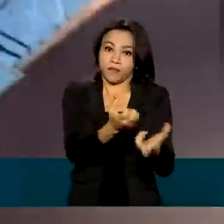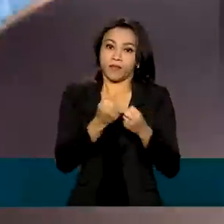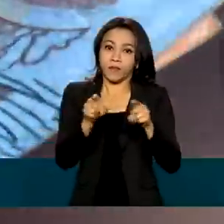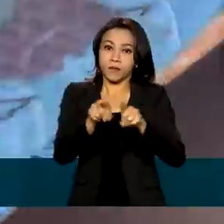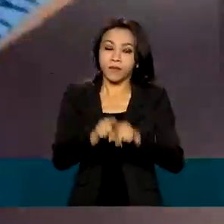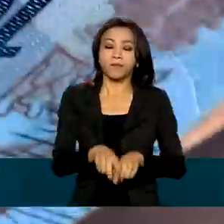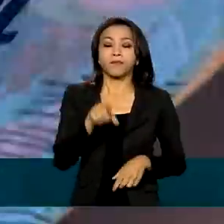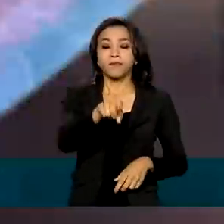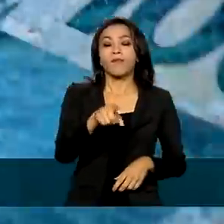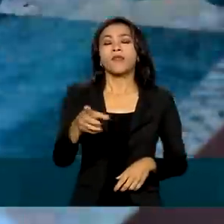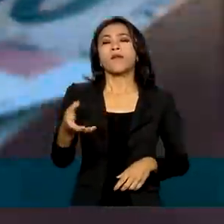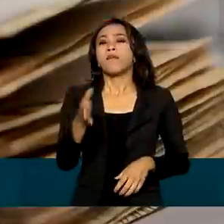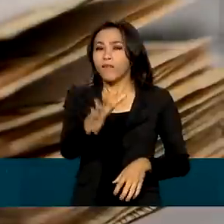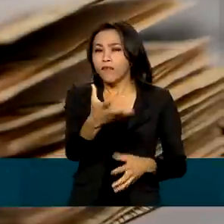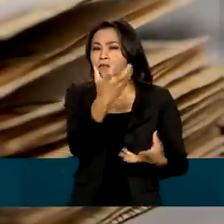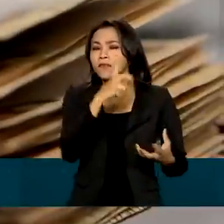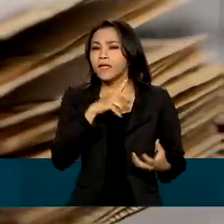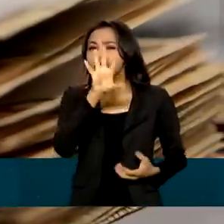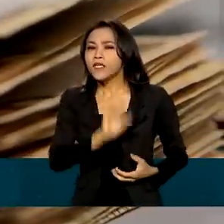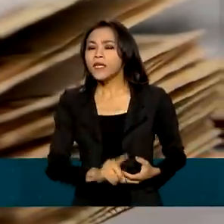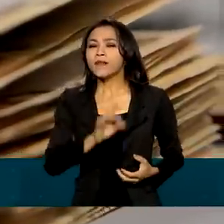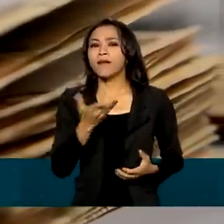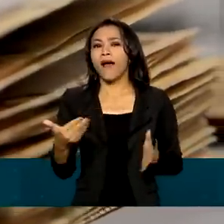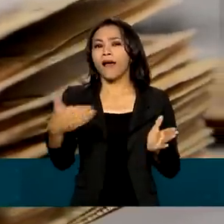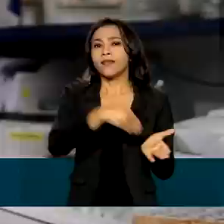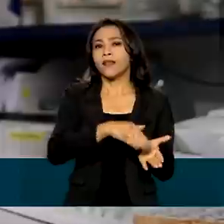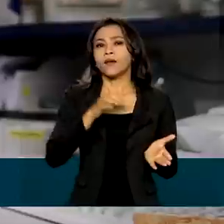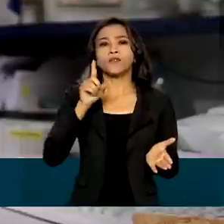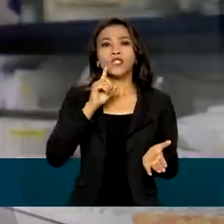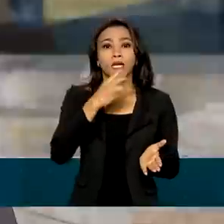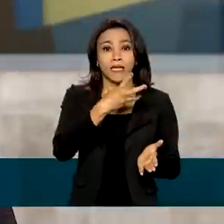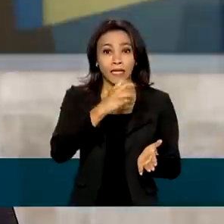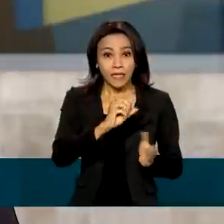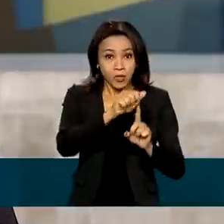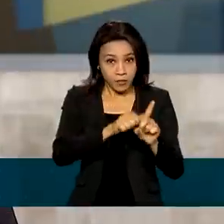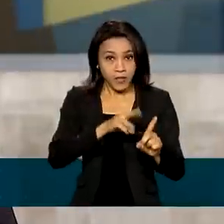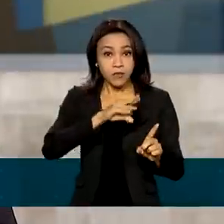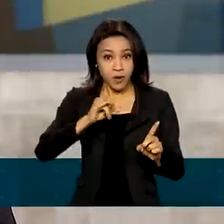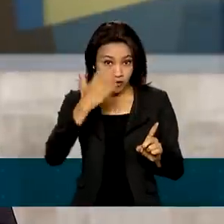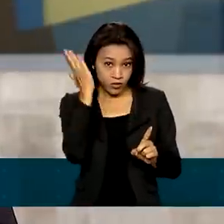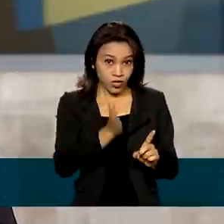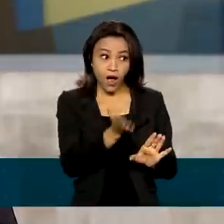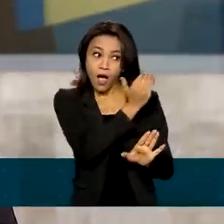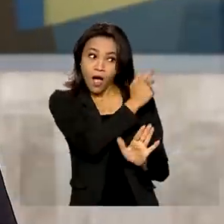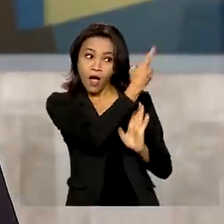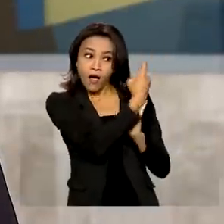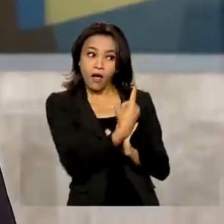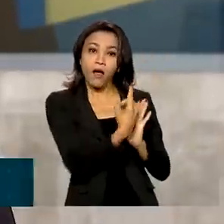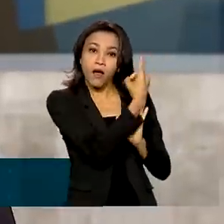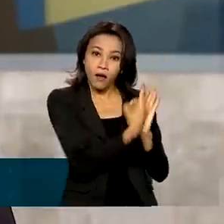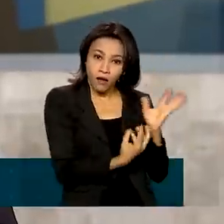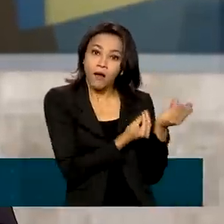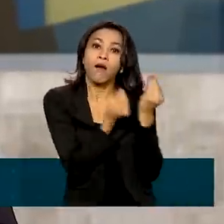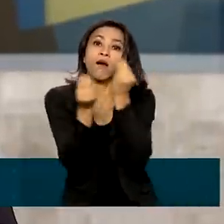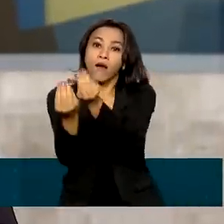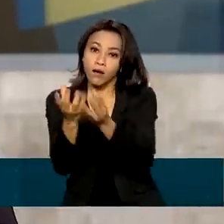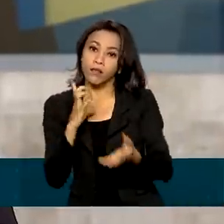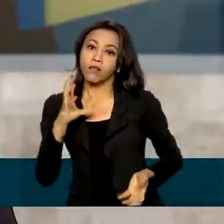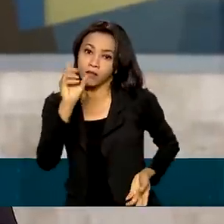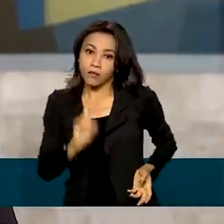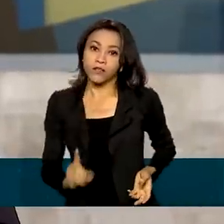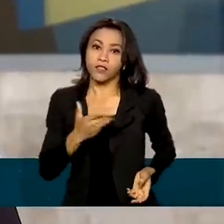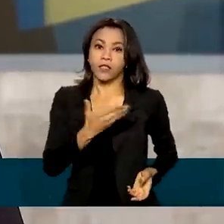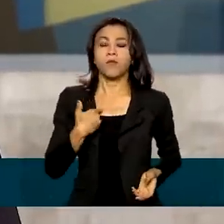contribuintes que entregaram a declaração até o dia 30 de maio. E a consulta, ela pode ser feita na internet, no site lá da